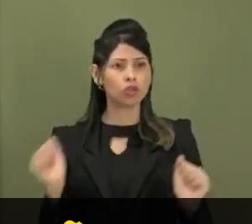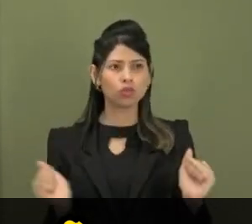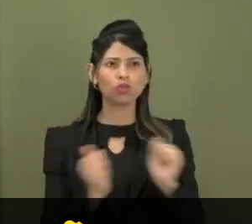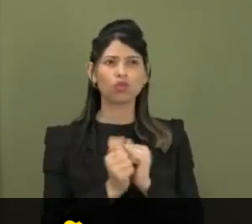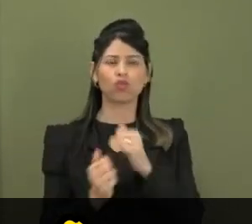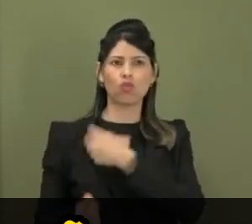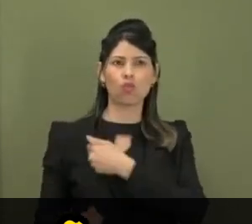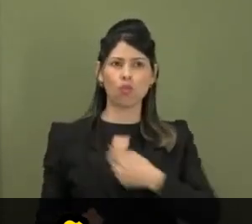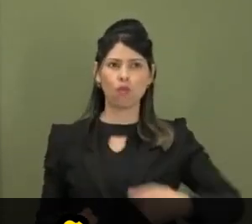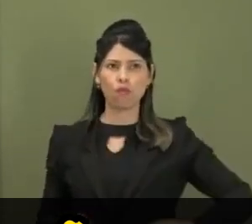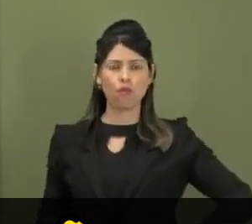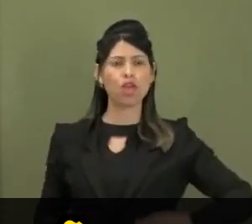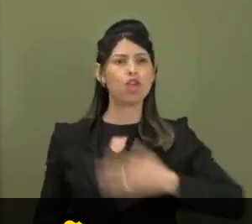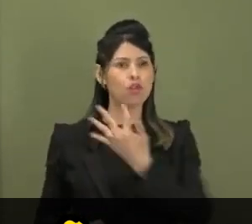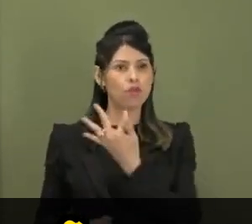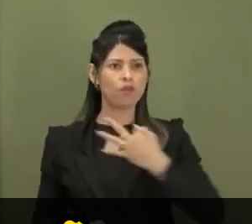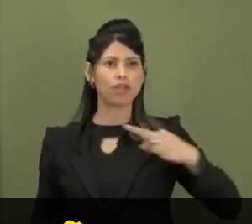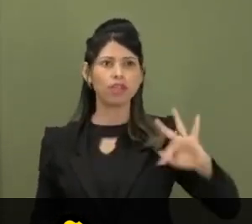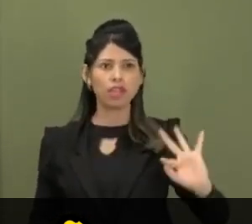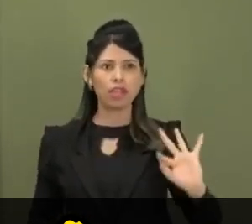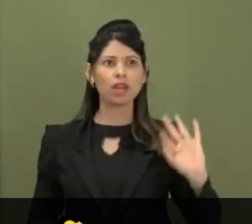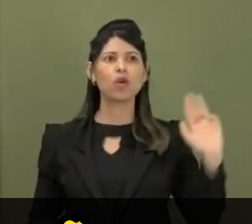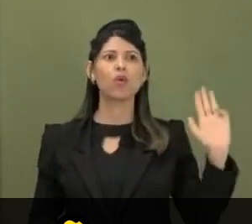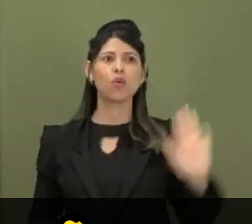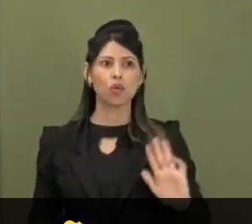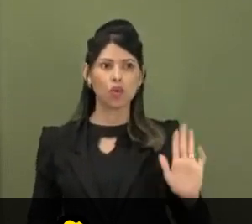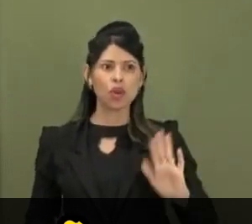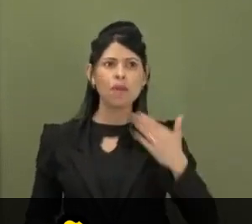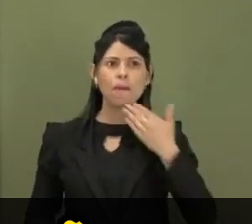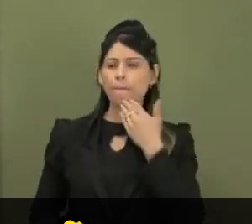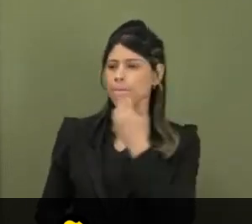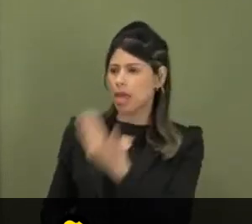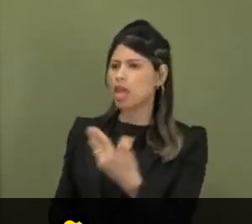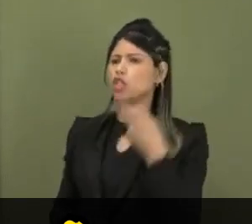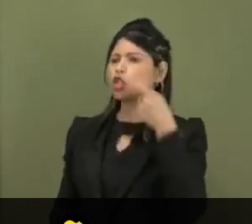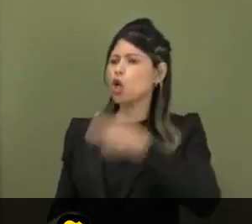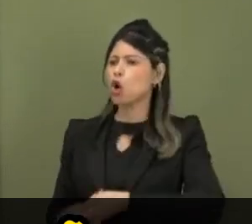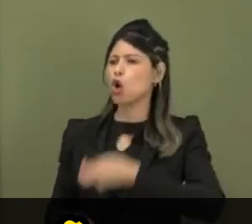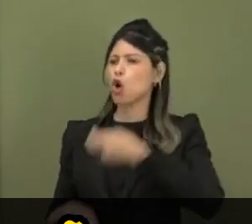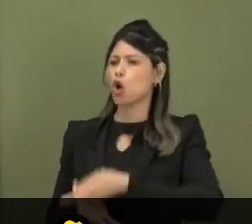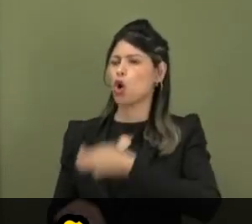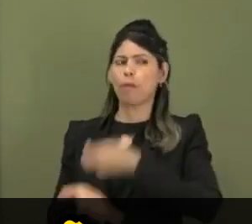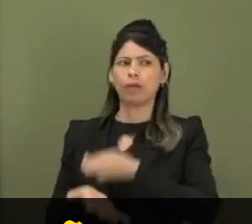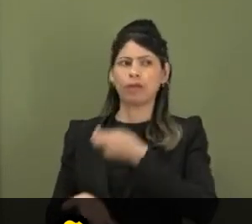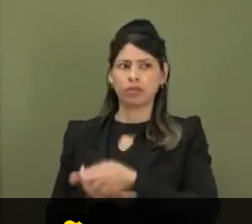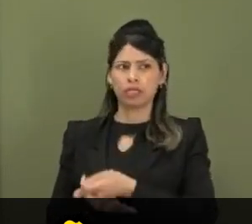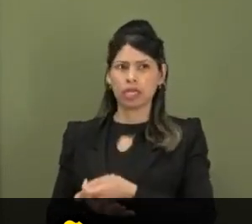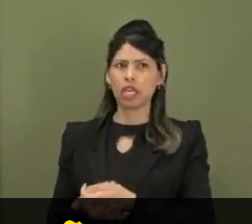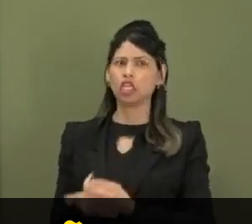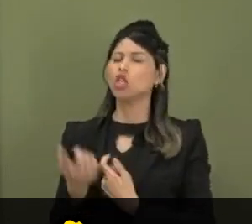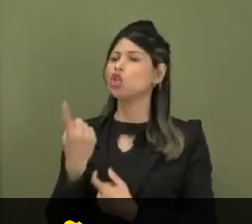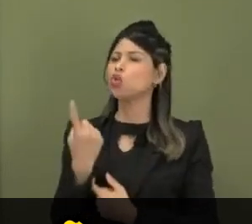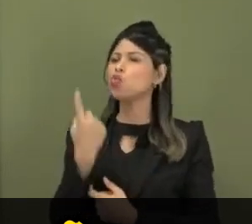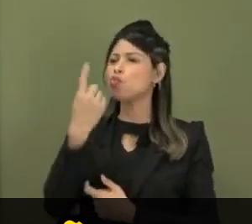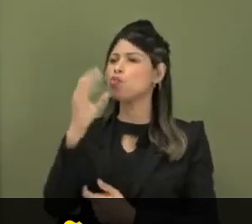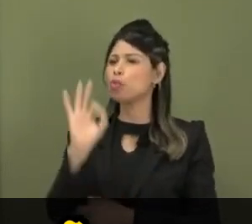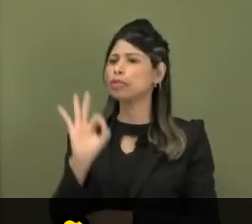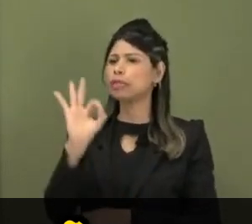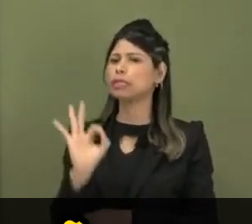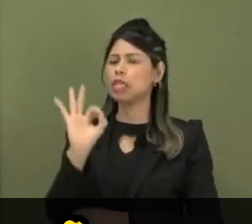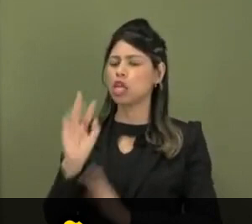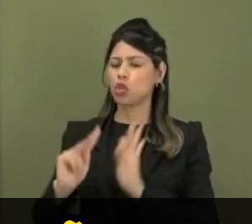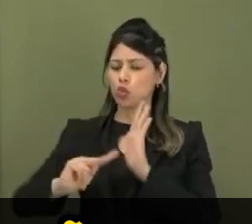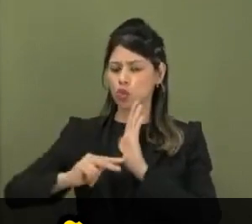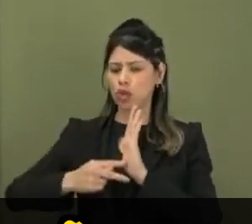que propõe a cobrança da contribuição sindical, está muito distante da